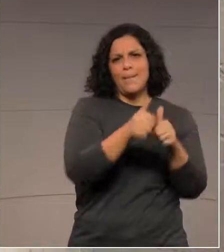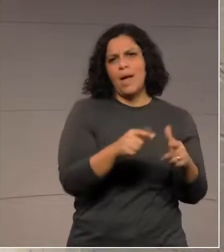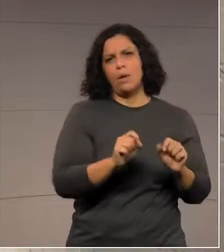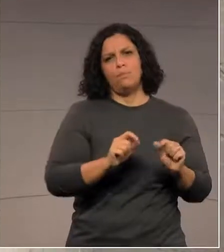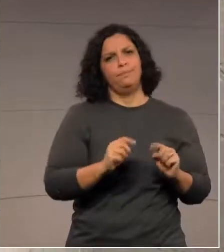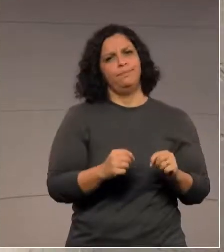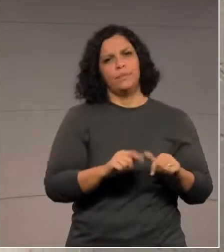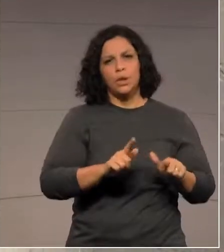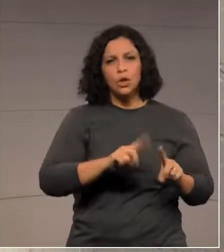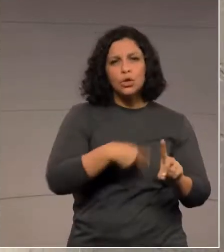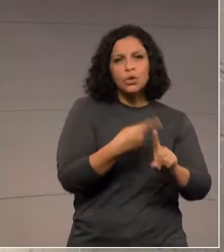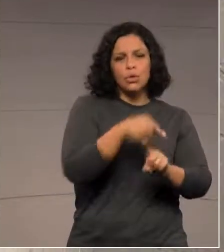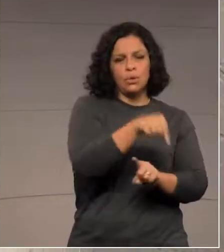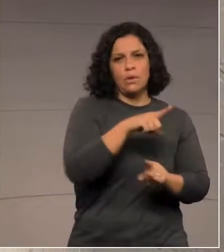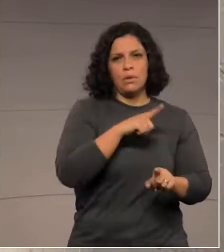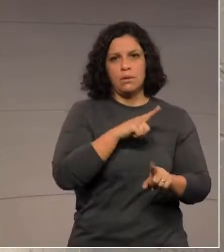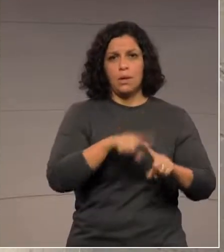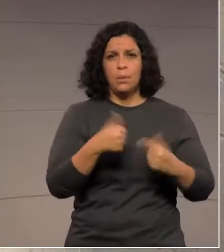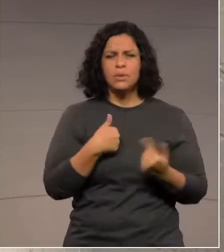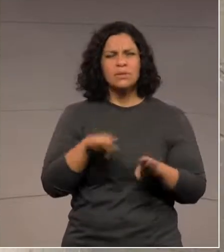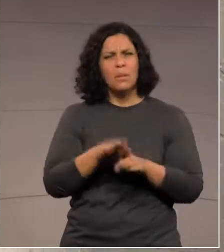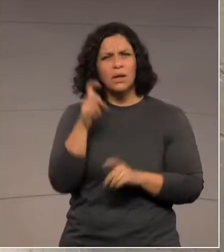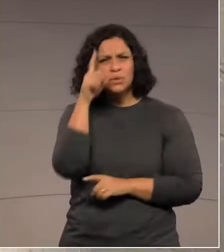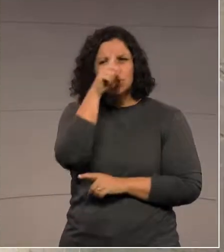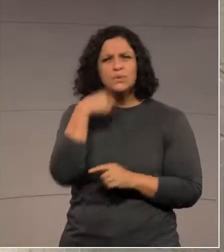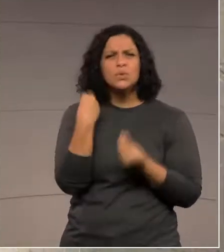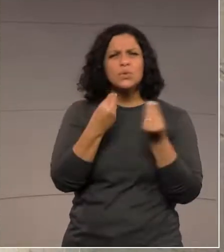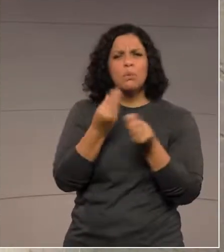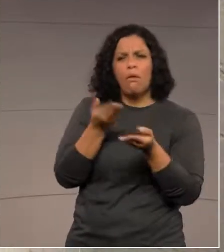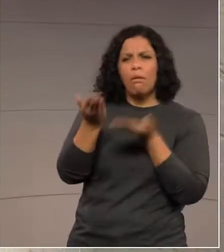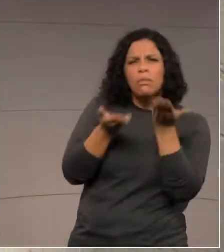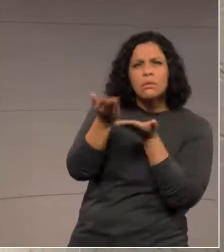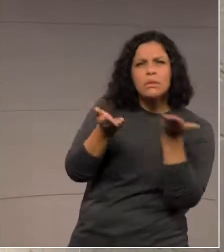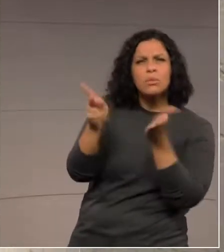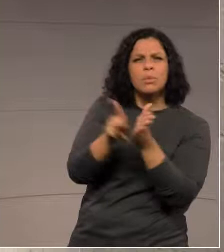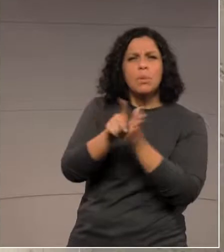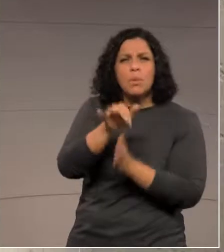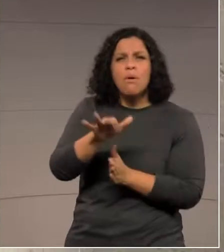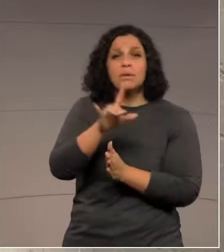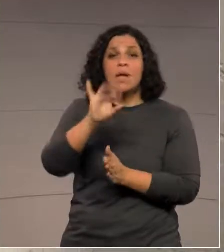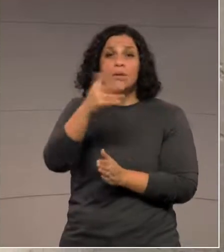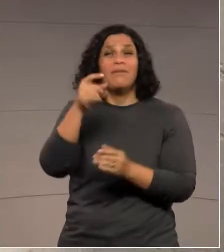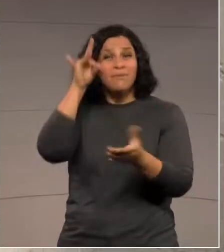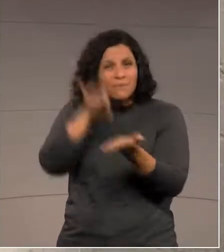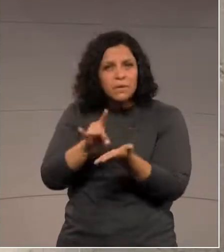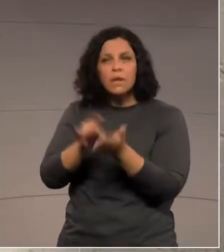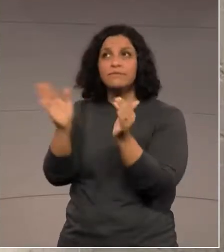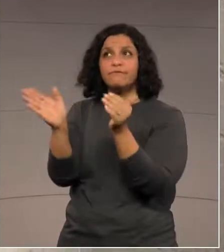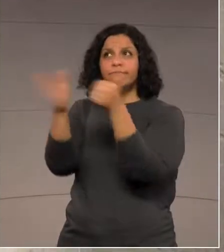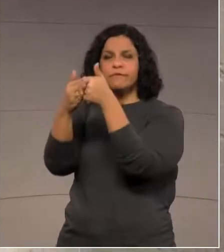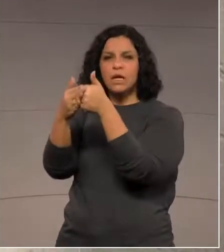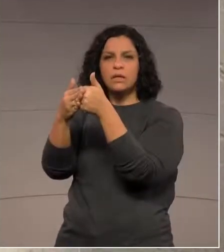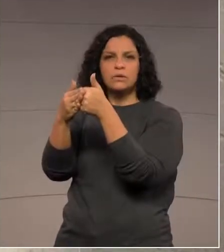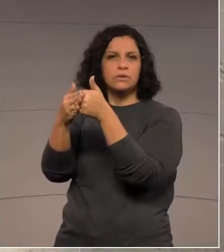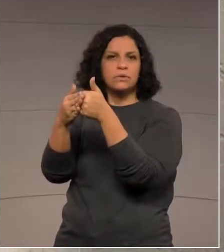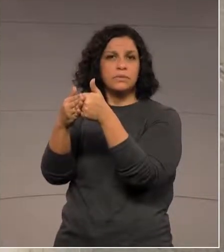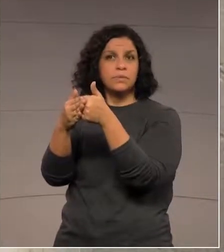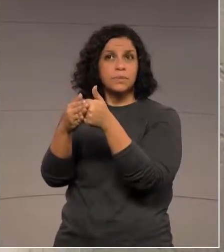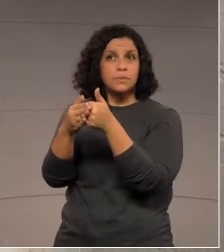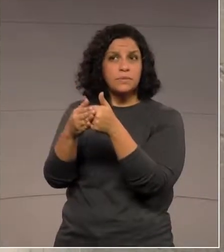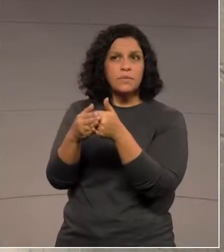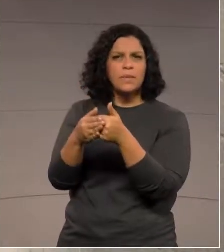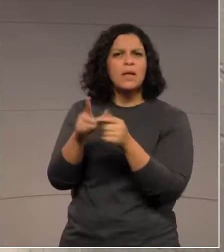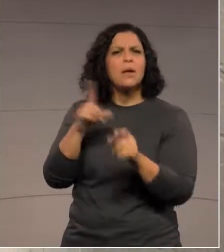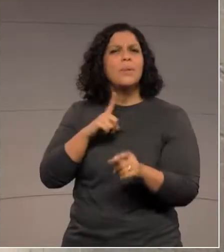serviços, e eu vou dizer mais, uma dificuldade na prestação de serviços, se, de fato, se concretizar. Imagine vocês um município extremo